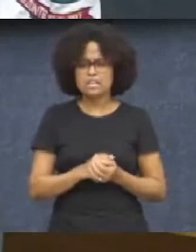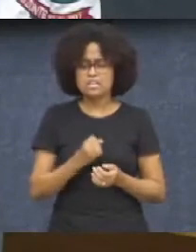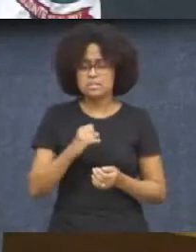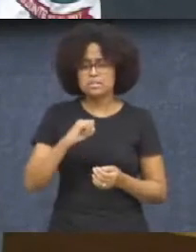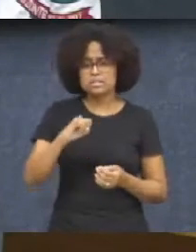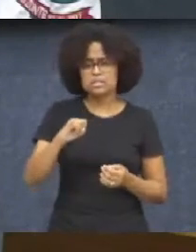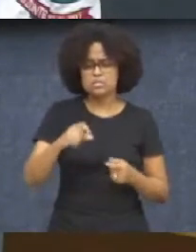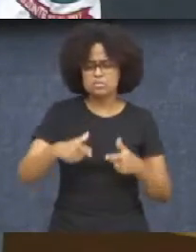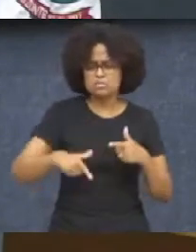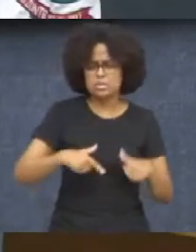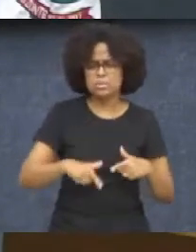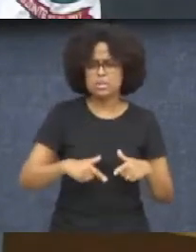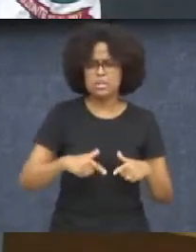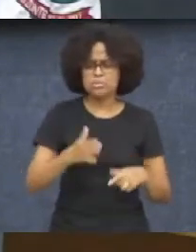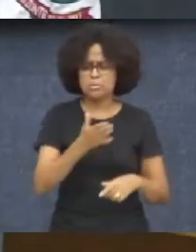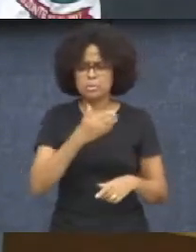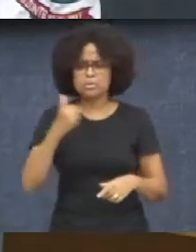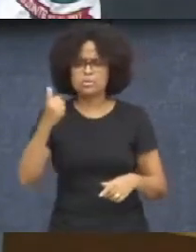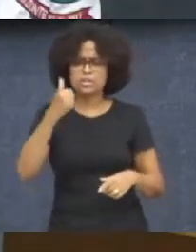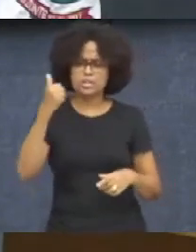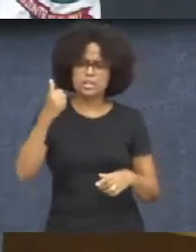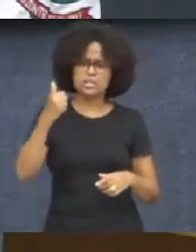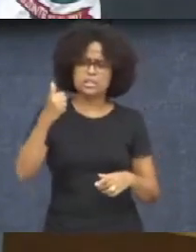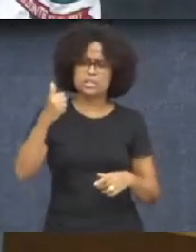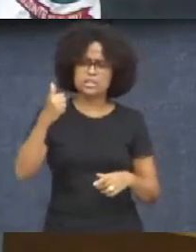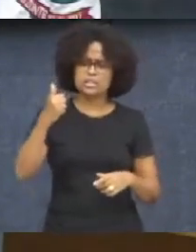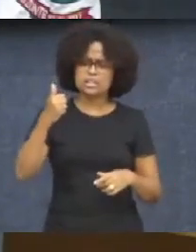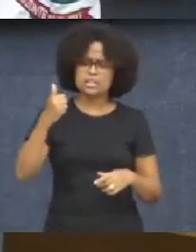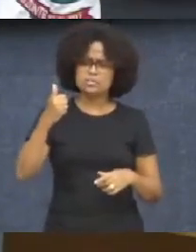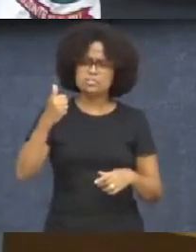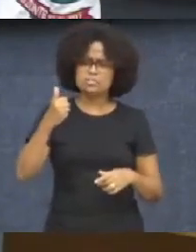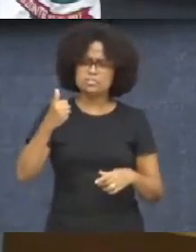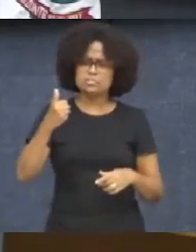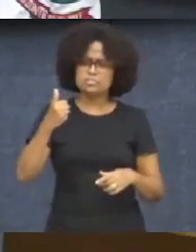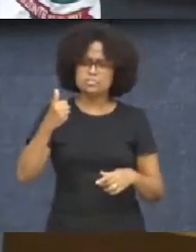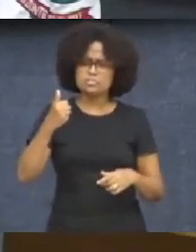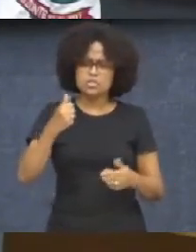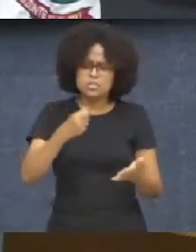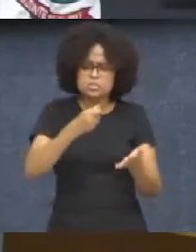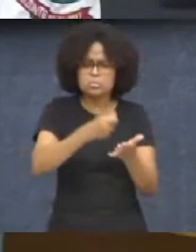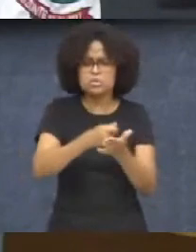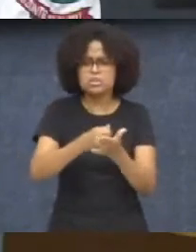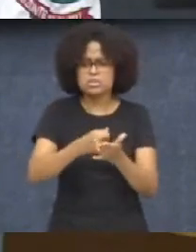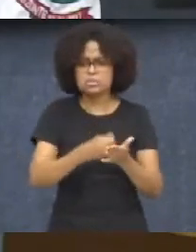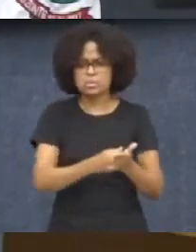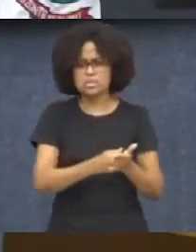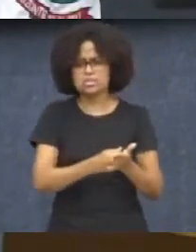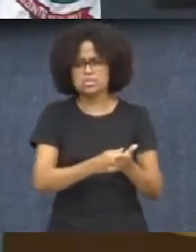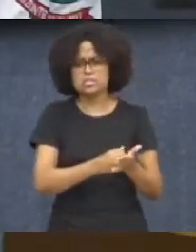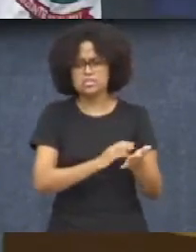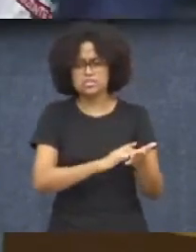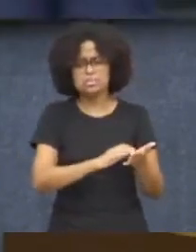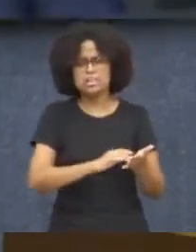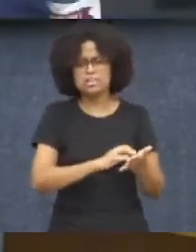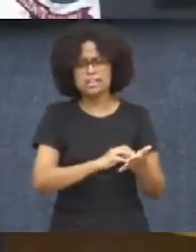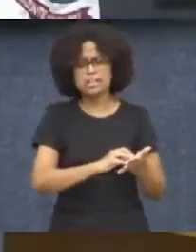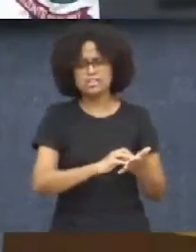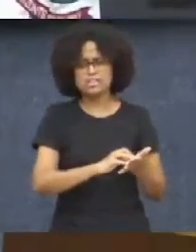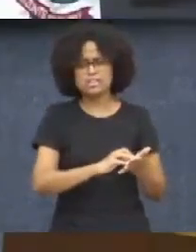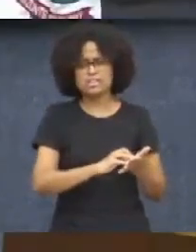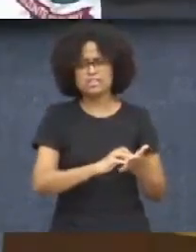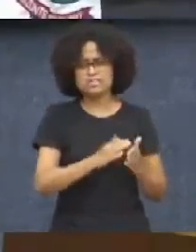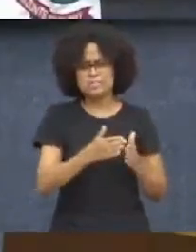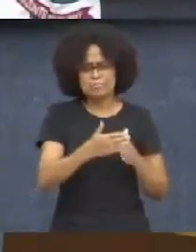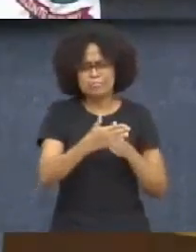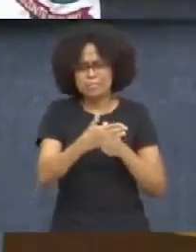trabalhar uma melhoria nesse pilar pagamentos, bilhetagem, a gente sempre vai ficar travado em